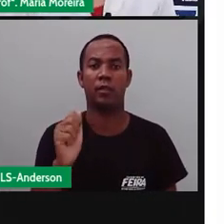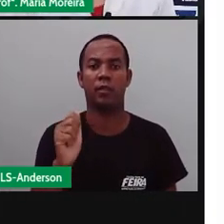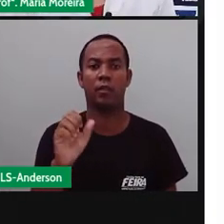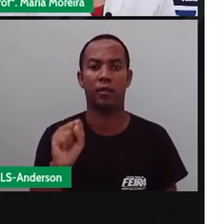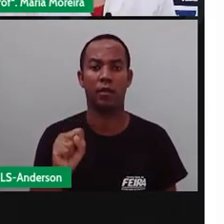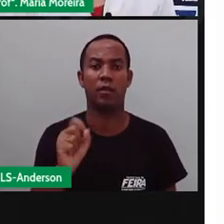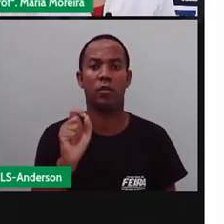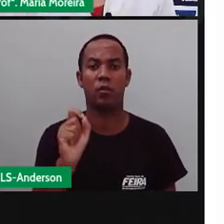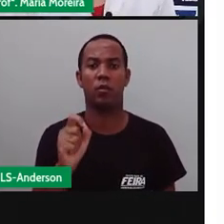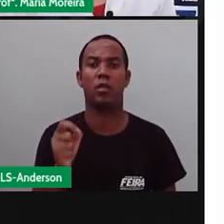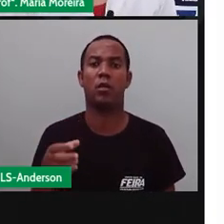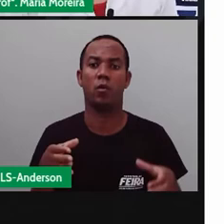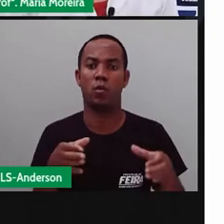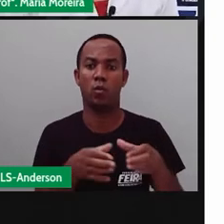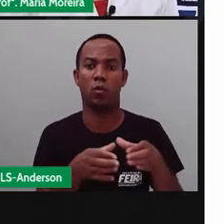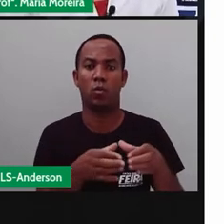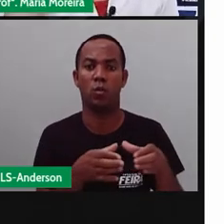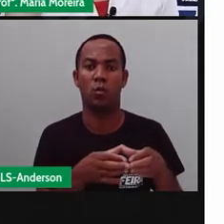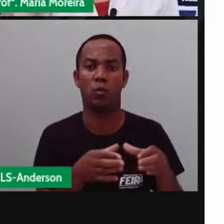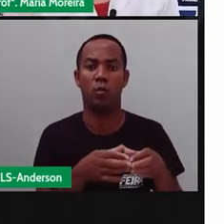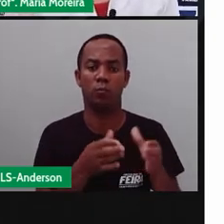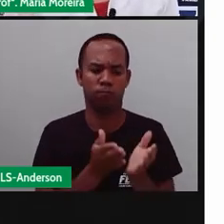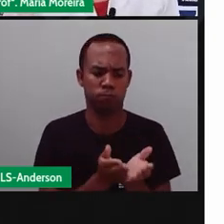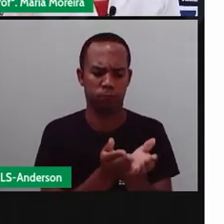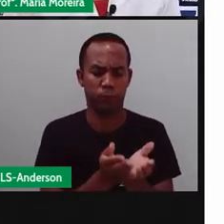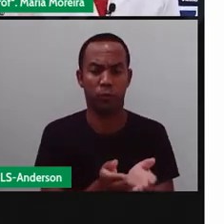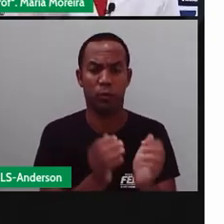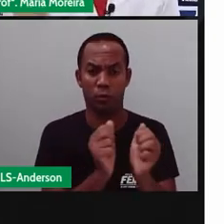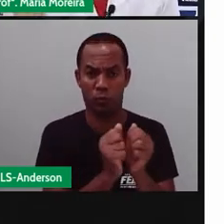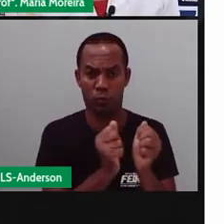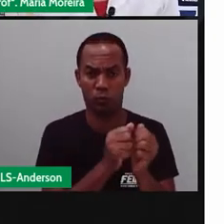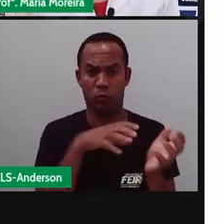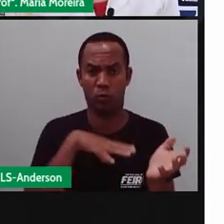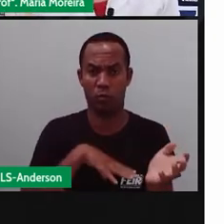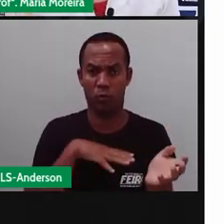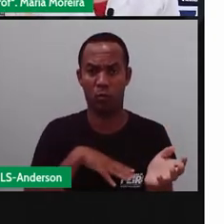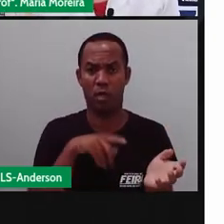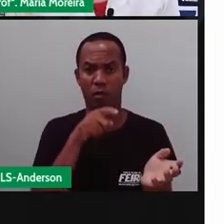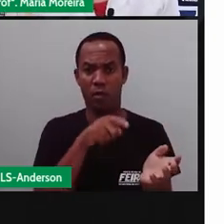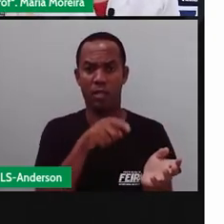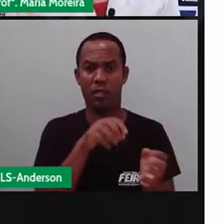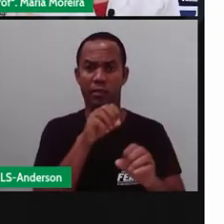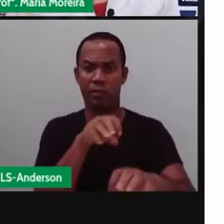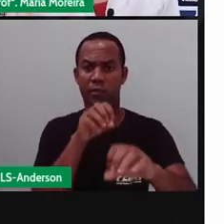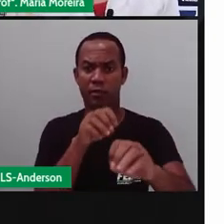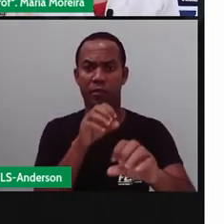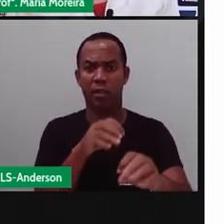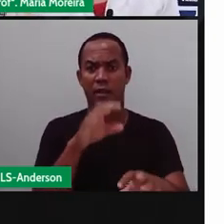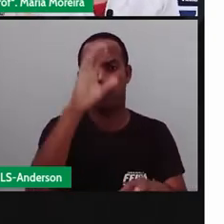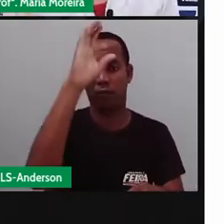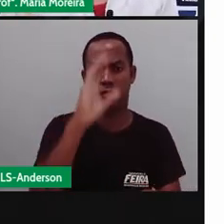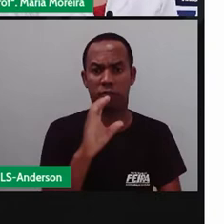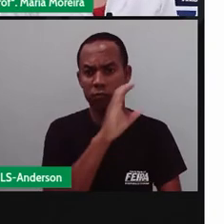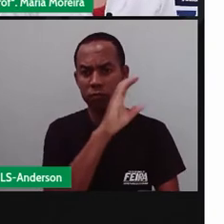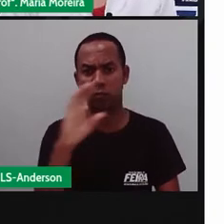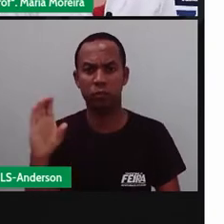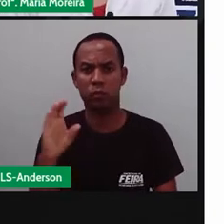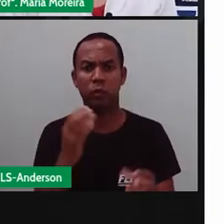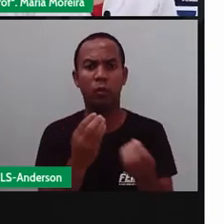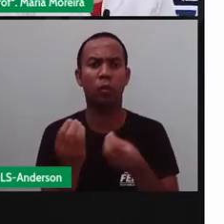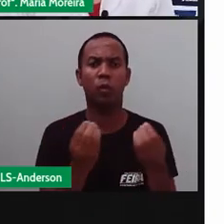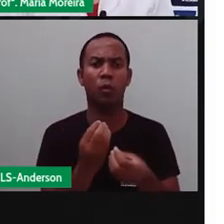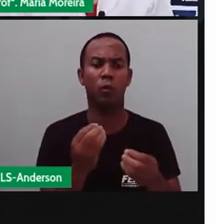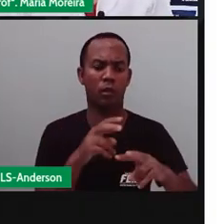nas caravanas de Portugal e pregavam o quê? O catolicismo. Então, eles usavam as fogueiras das festas